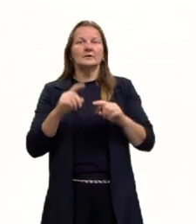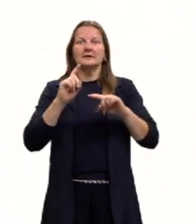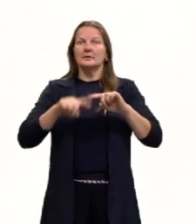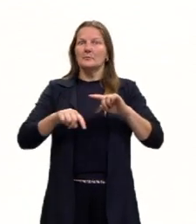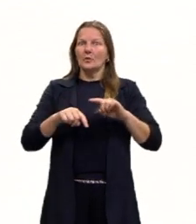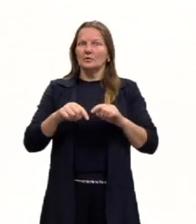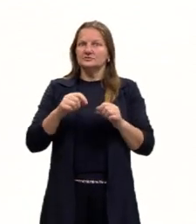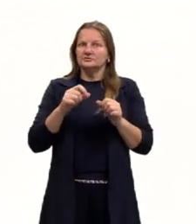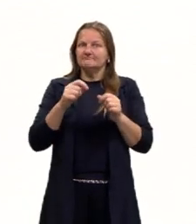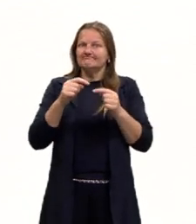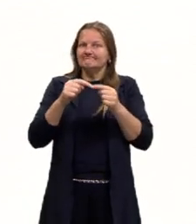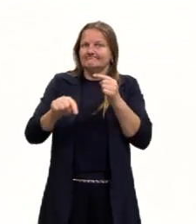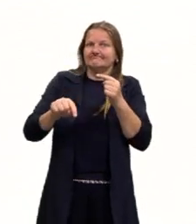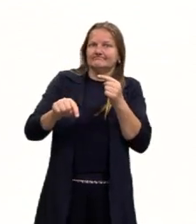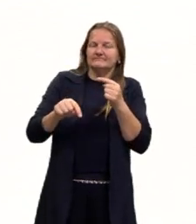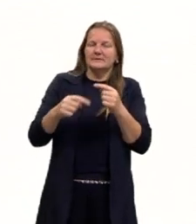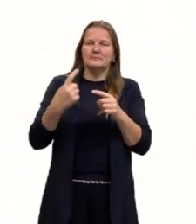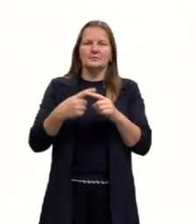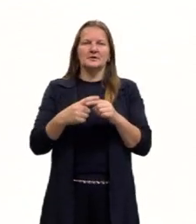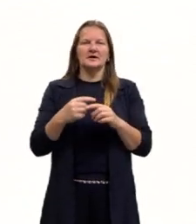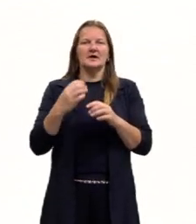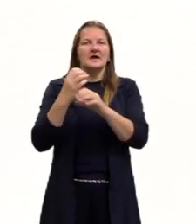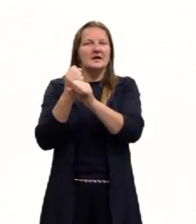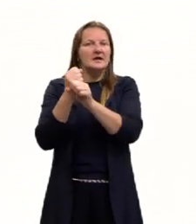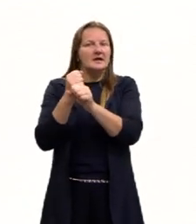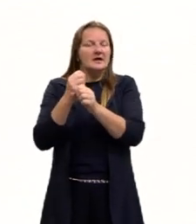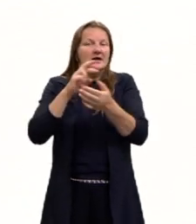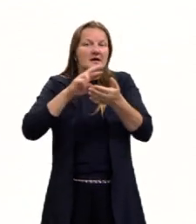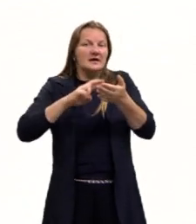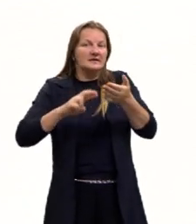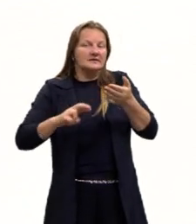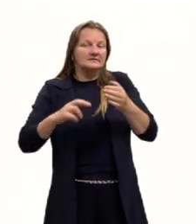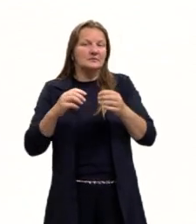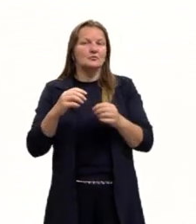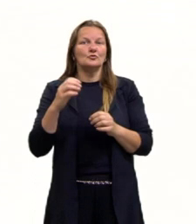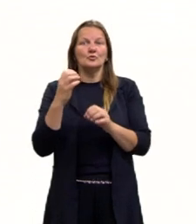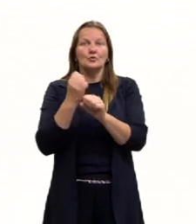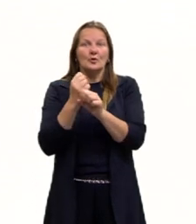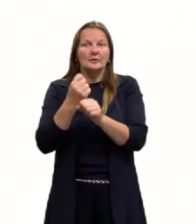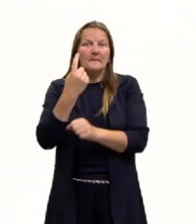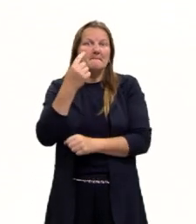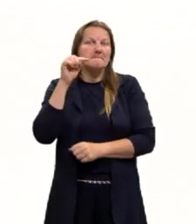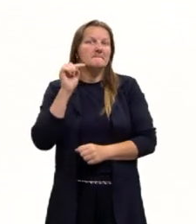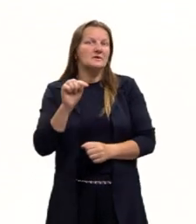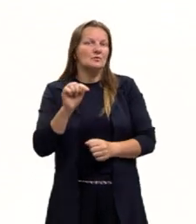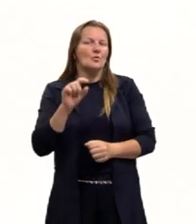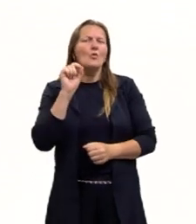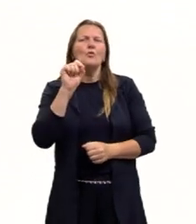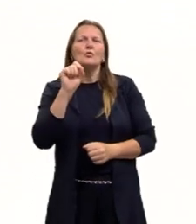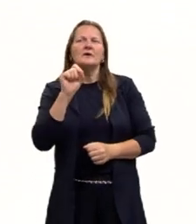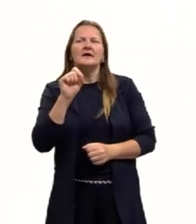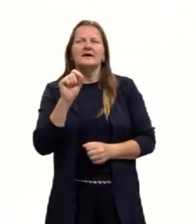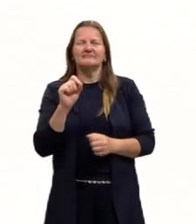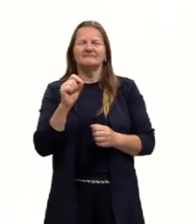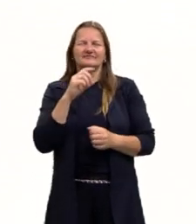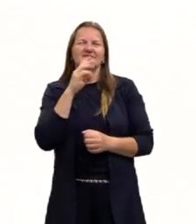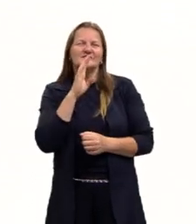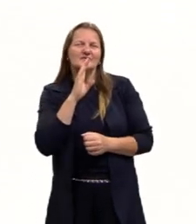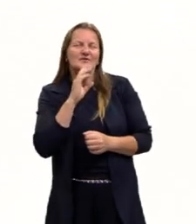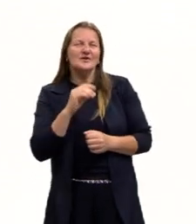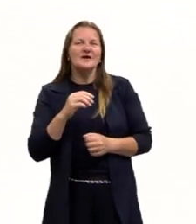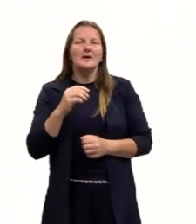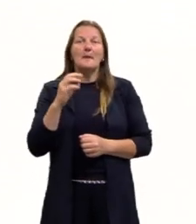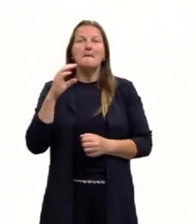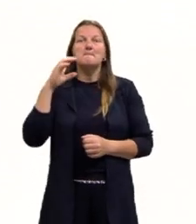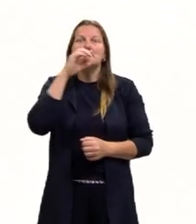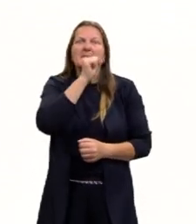falhar para que essa redação seja a nota 1000. Então, o aulão parte 1, o que é o pão da redação Sanduíche?